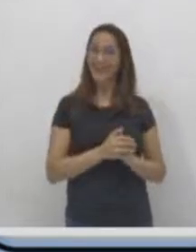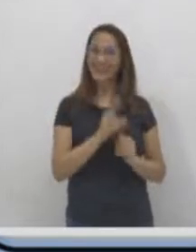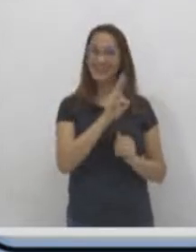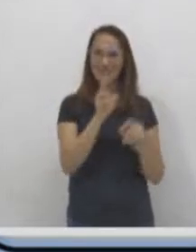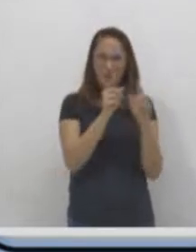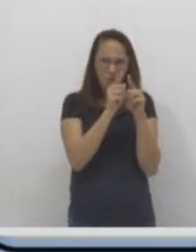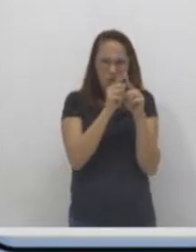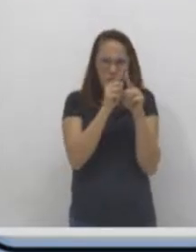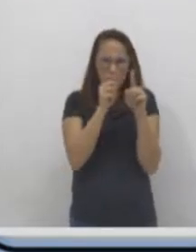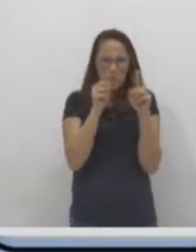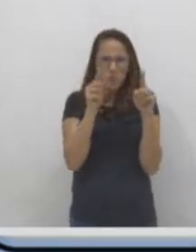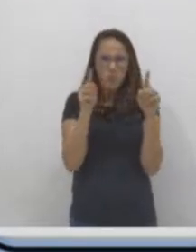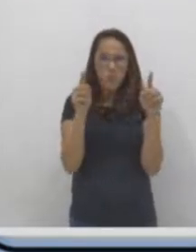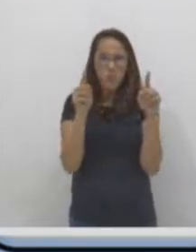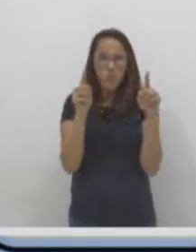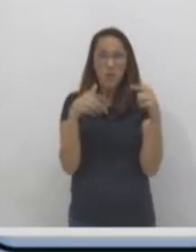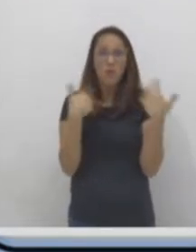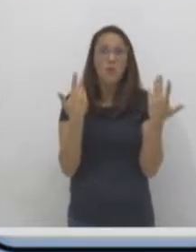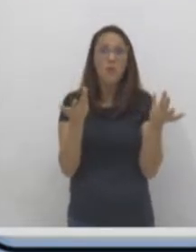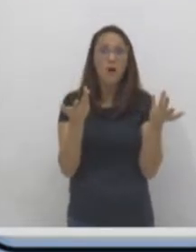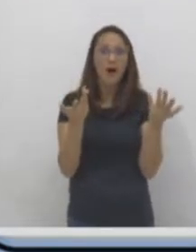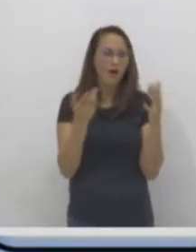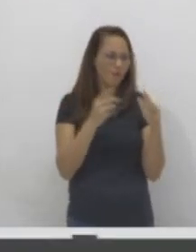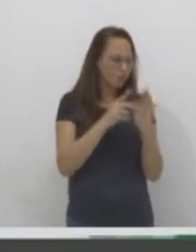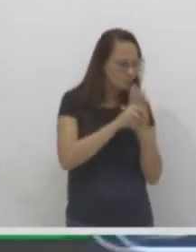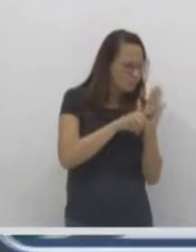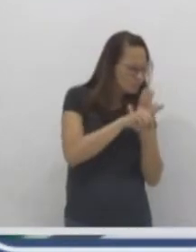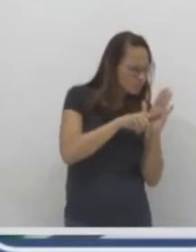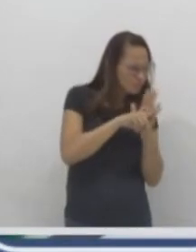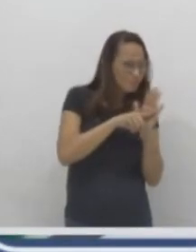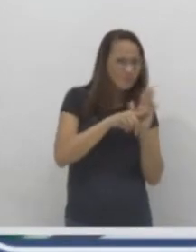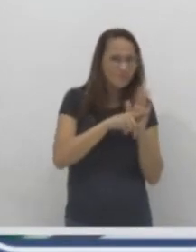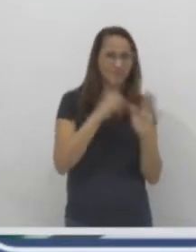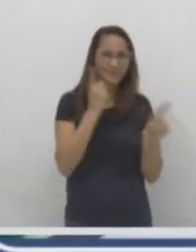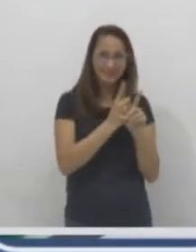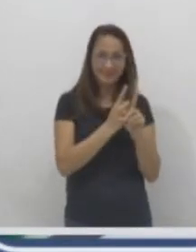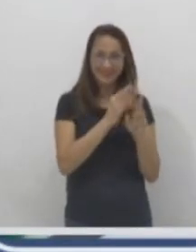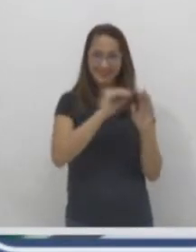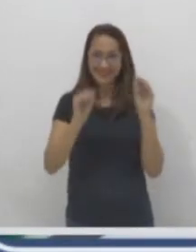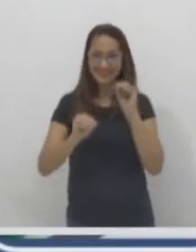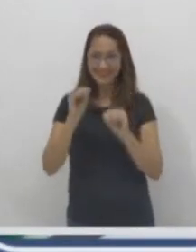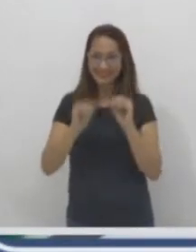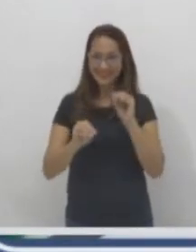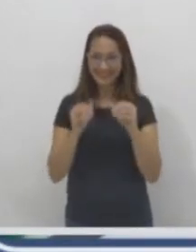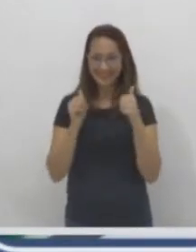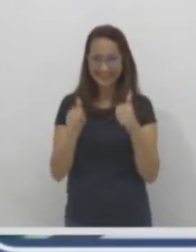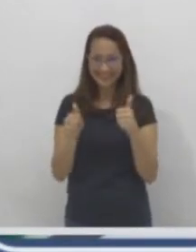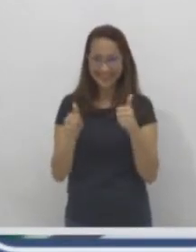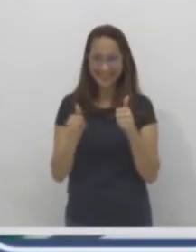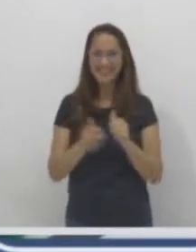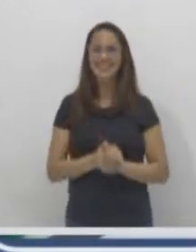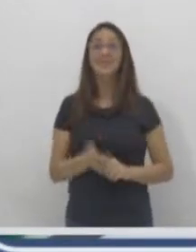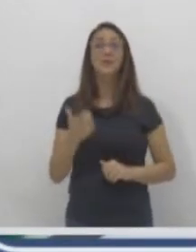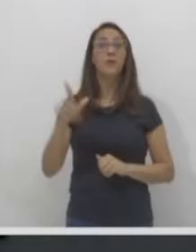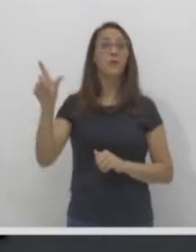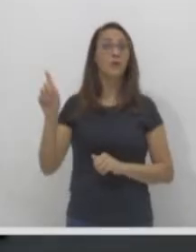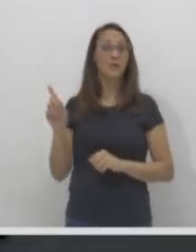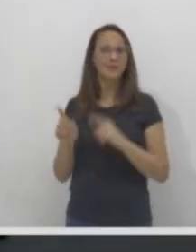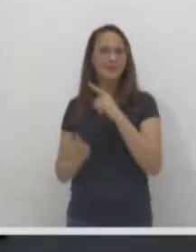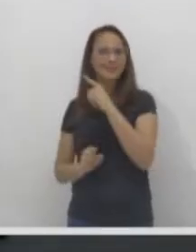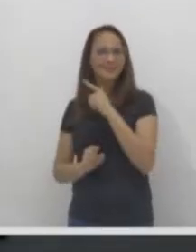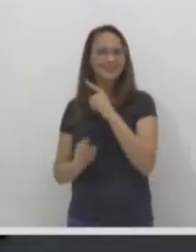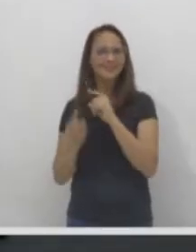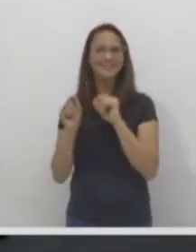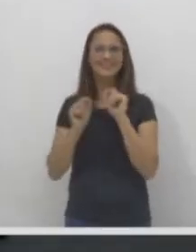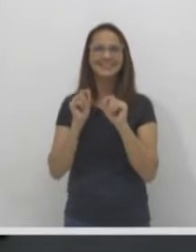direitinho para não ter problema, ok? Então, vamos lá. Caça a palavra. Vem aqui comigo para a tela aqui comigo,